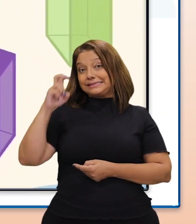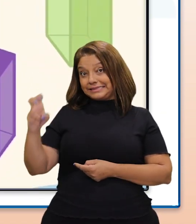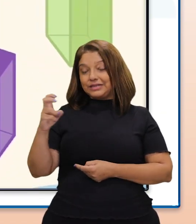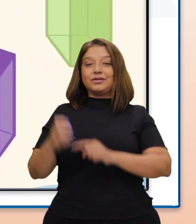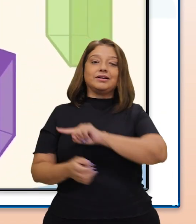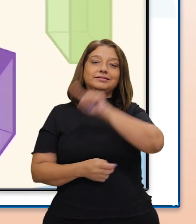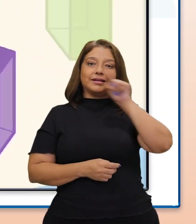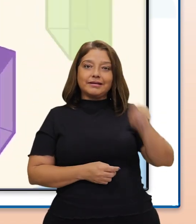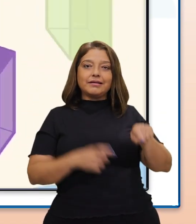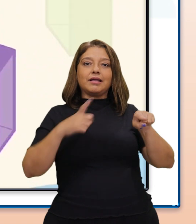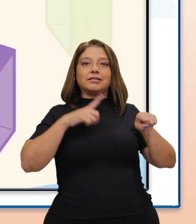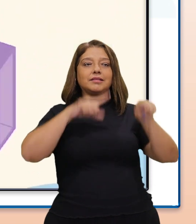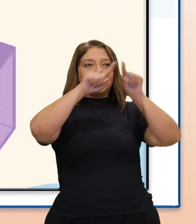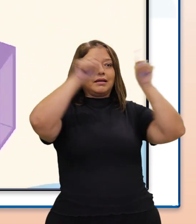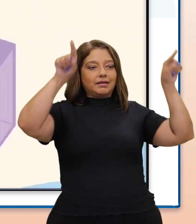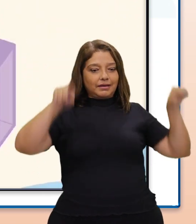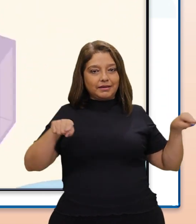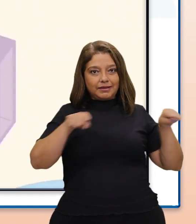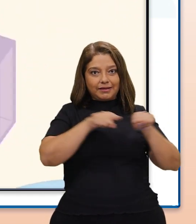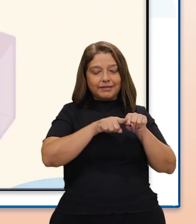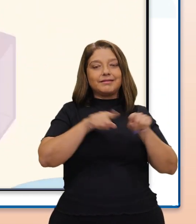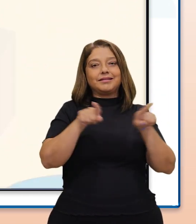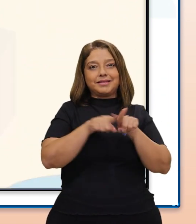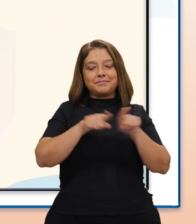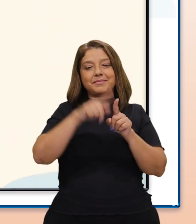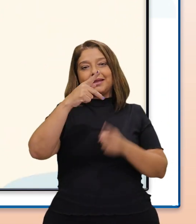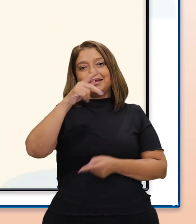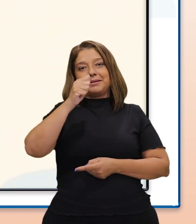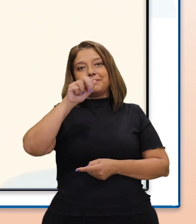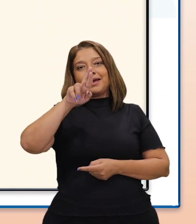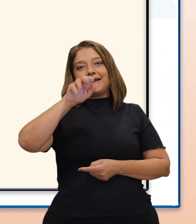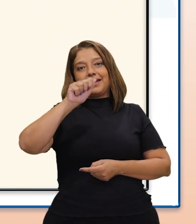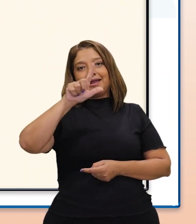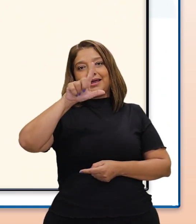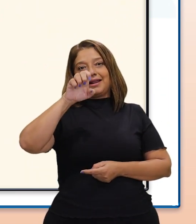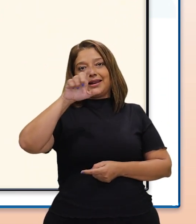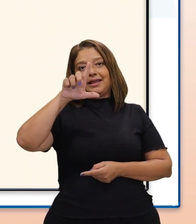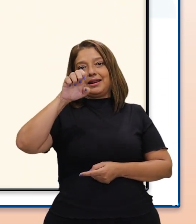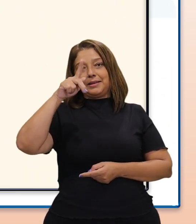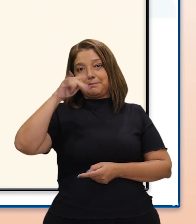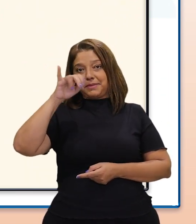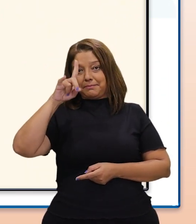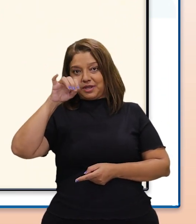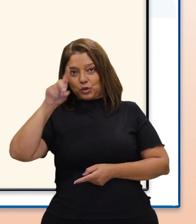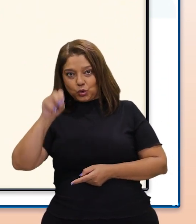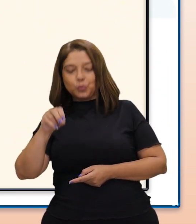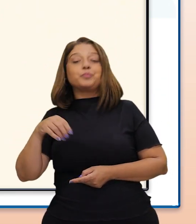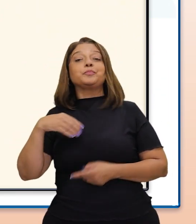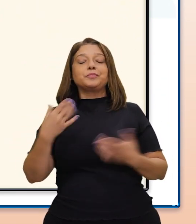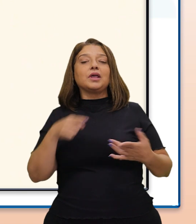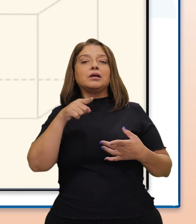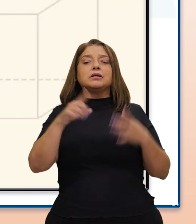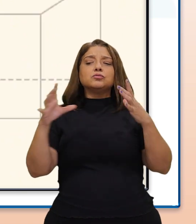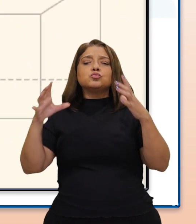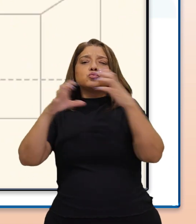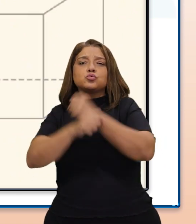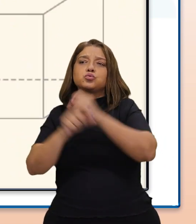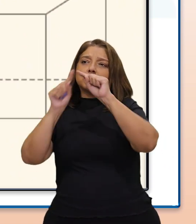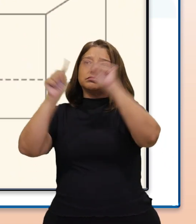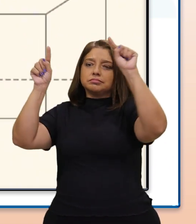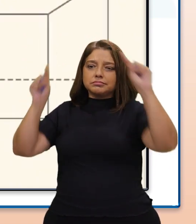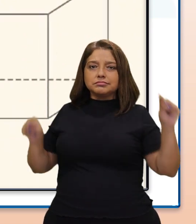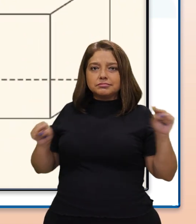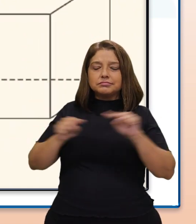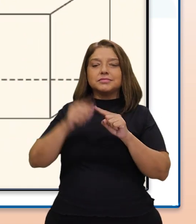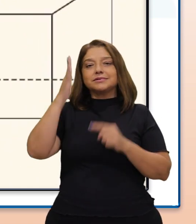o prisma retangular, também chamado de paralelepípedo. O volume dos prismas é calculado multiplicando a área da base